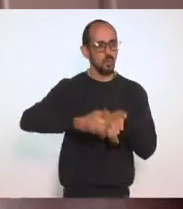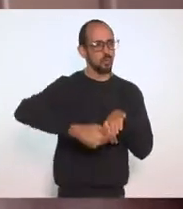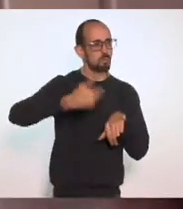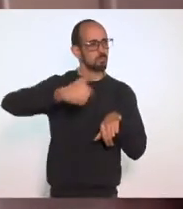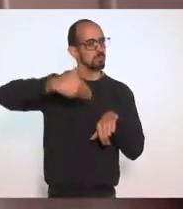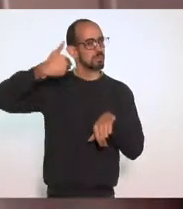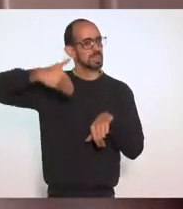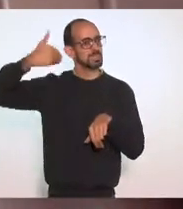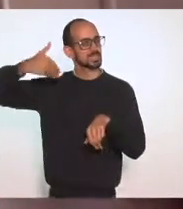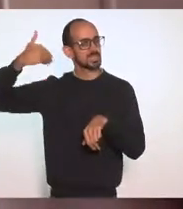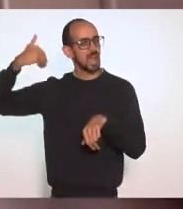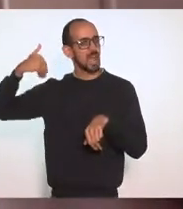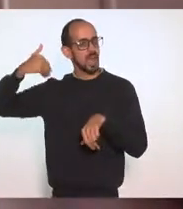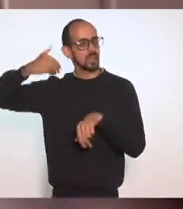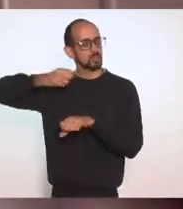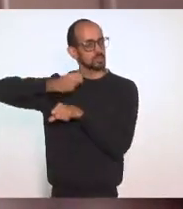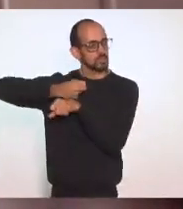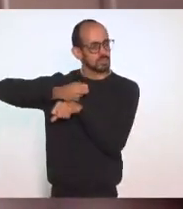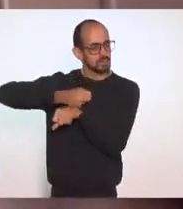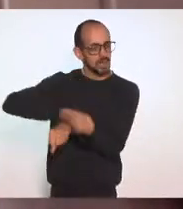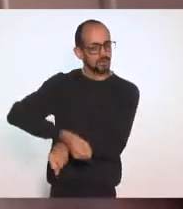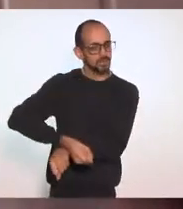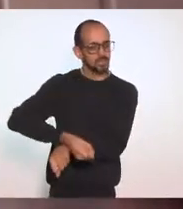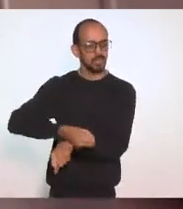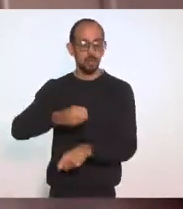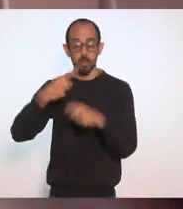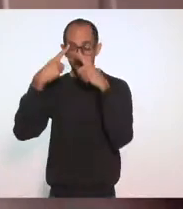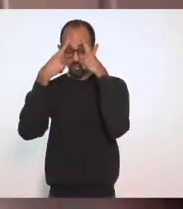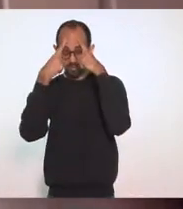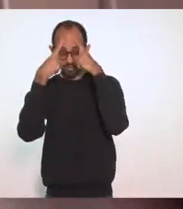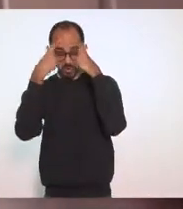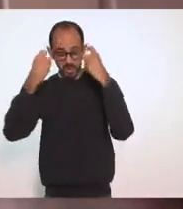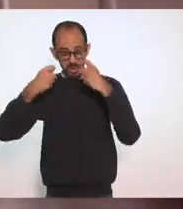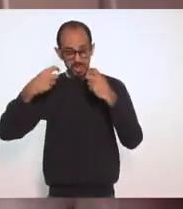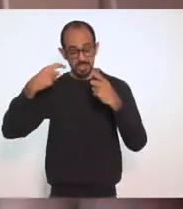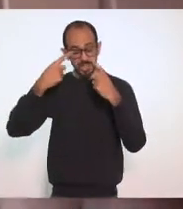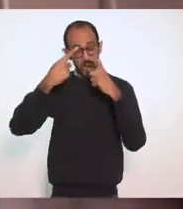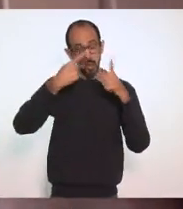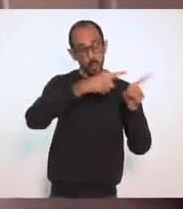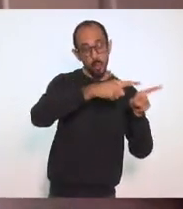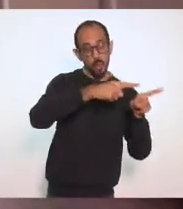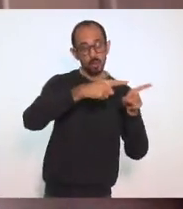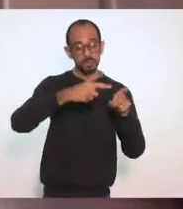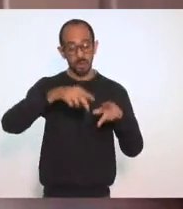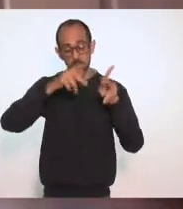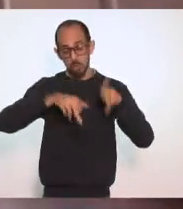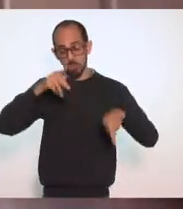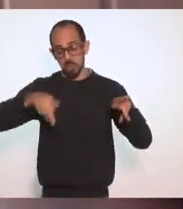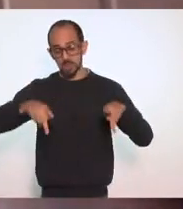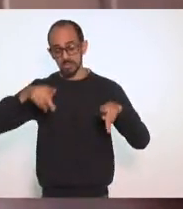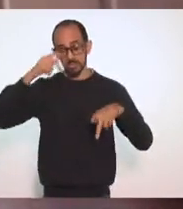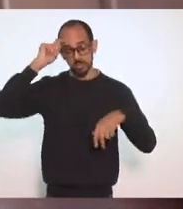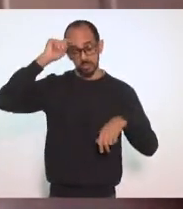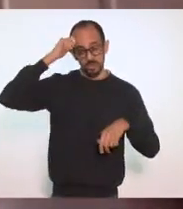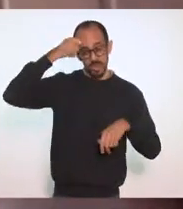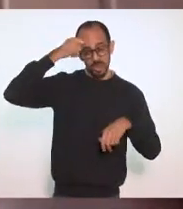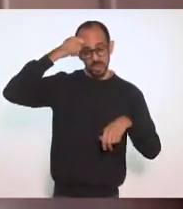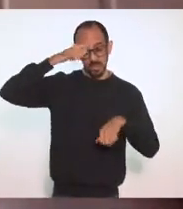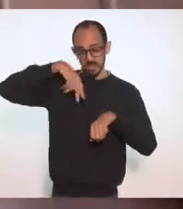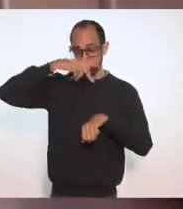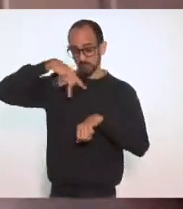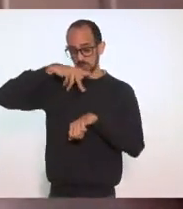Escravista Com a violência Cometida Contra a população negra Nesse país